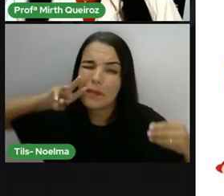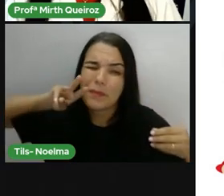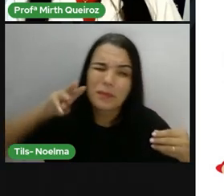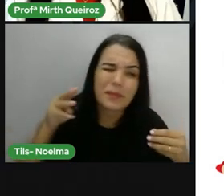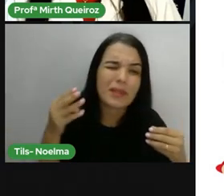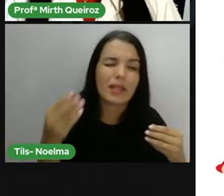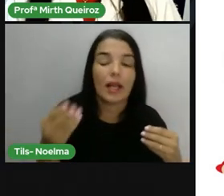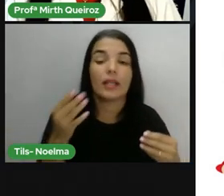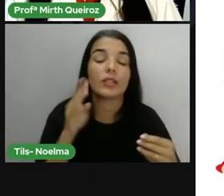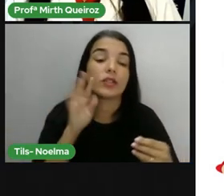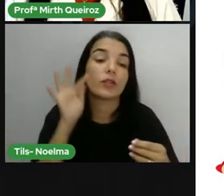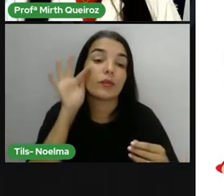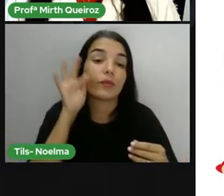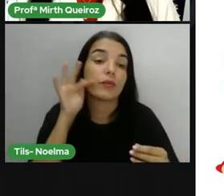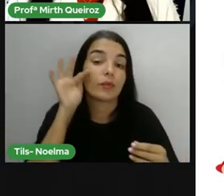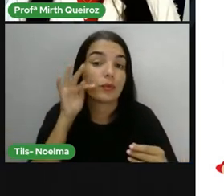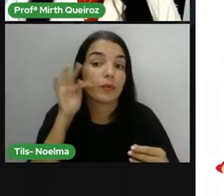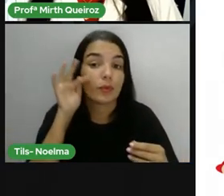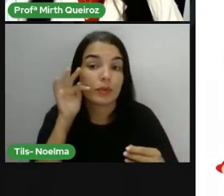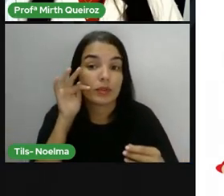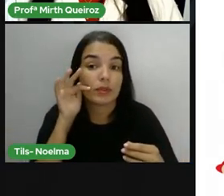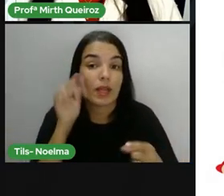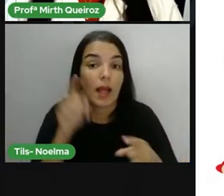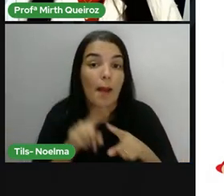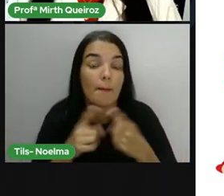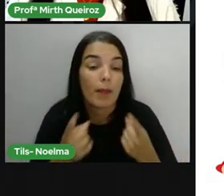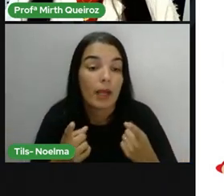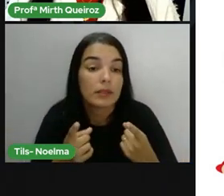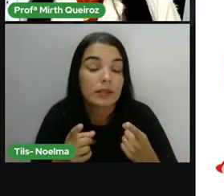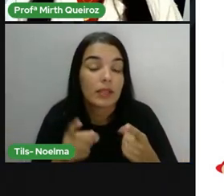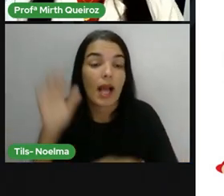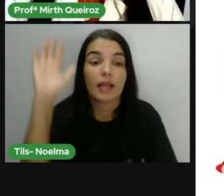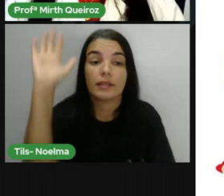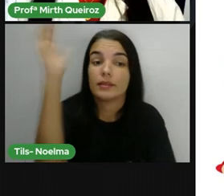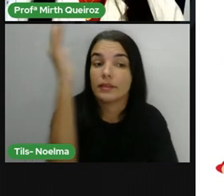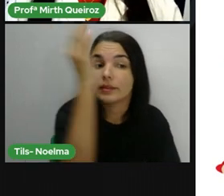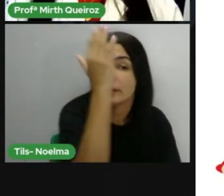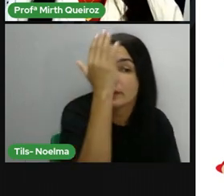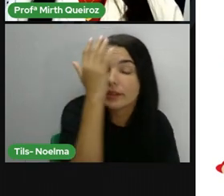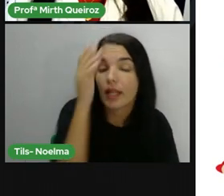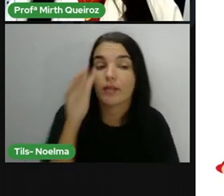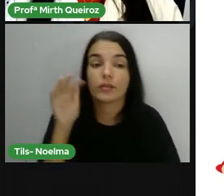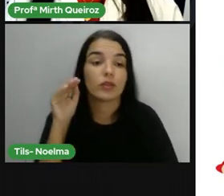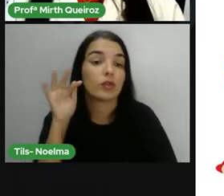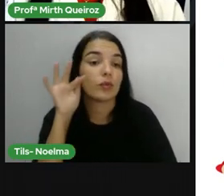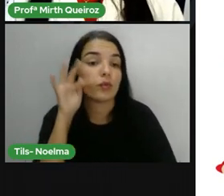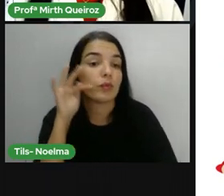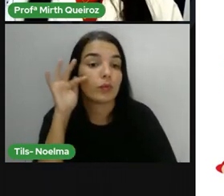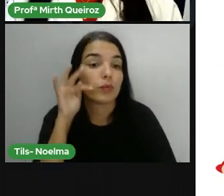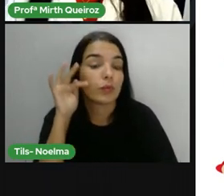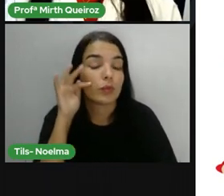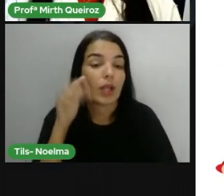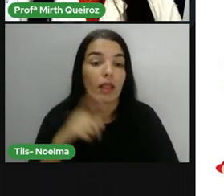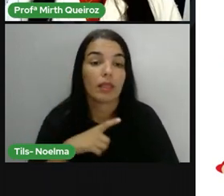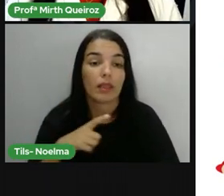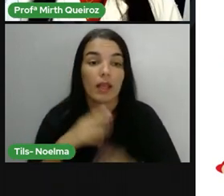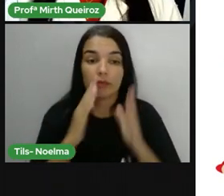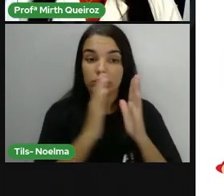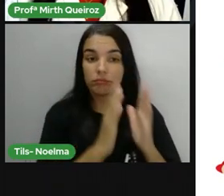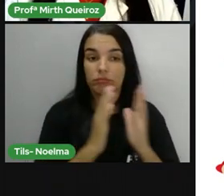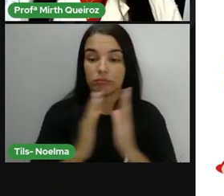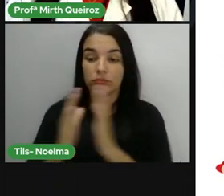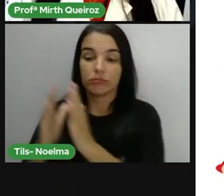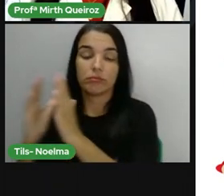caatinga, né? Sobretudo as espécies nativas que variam de acordo com cada região. E pouco se faz